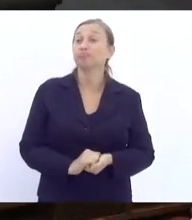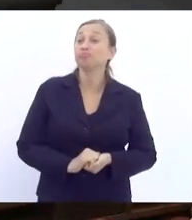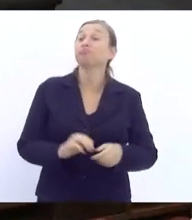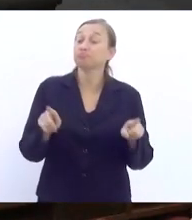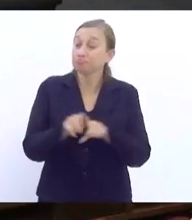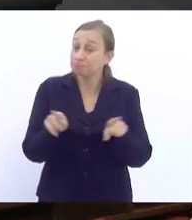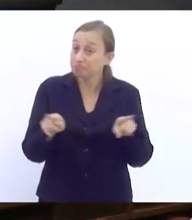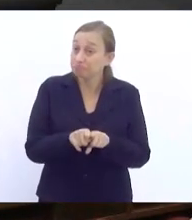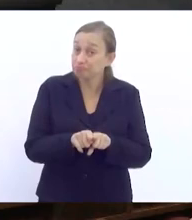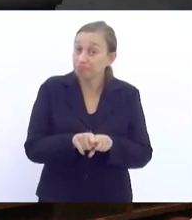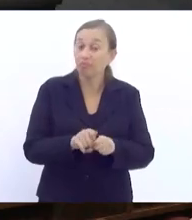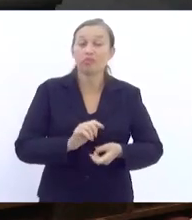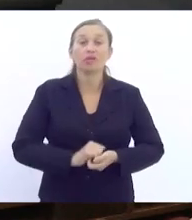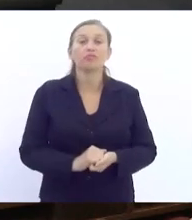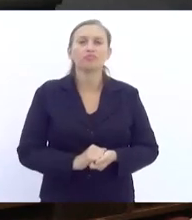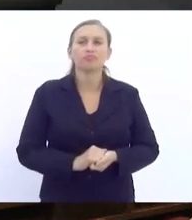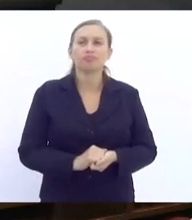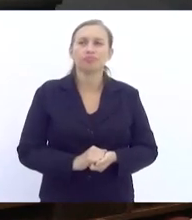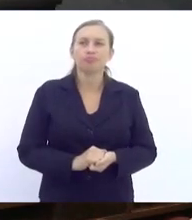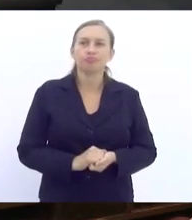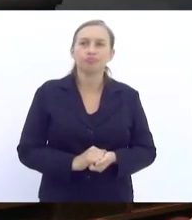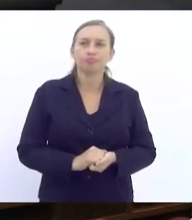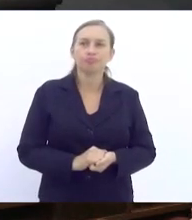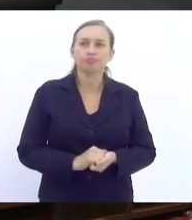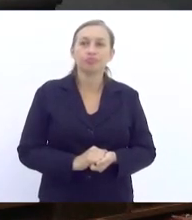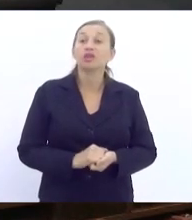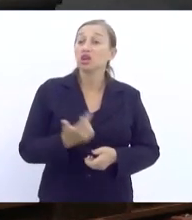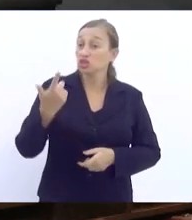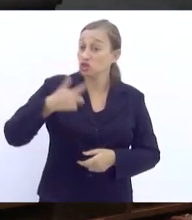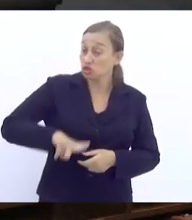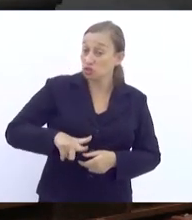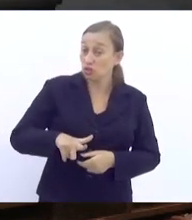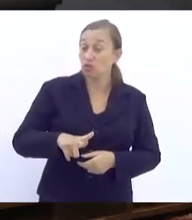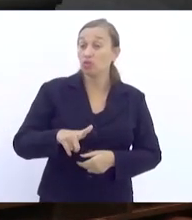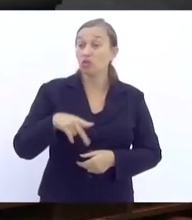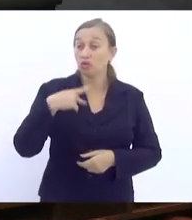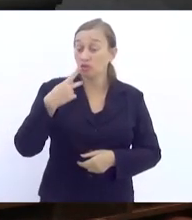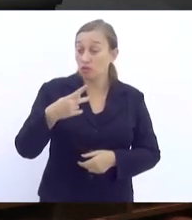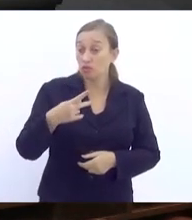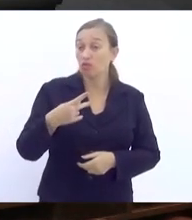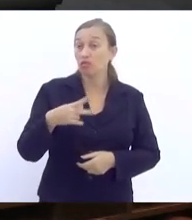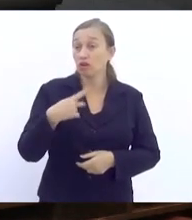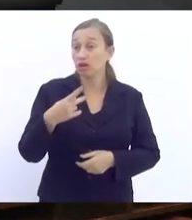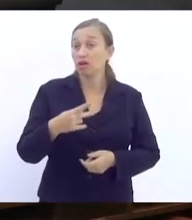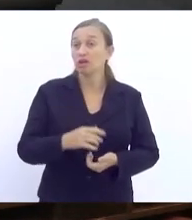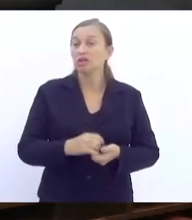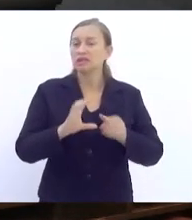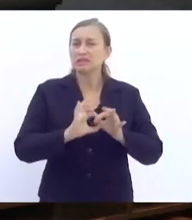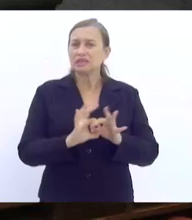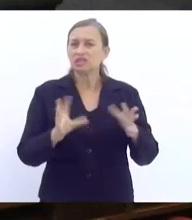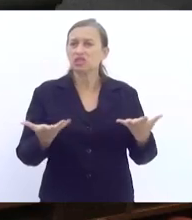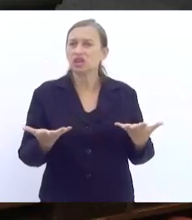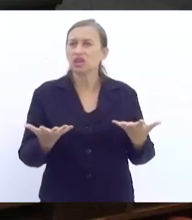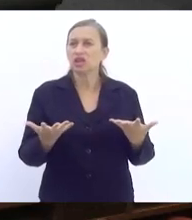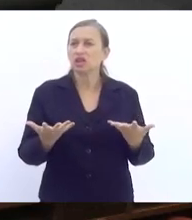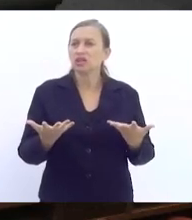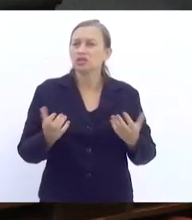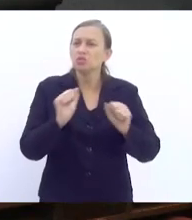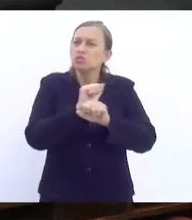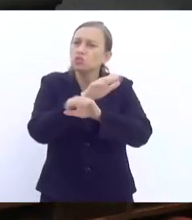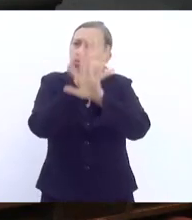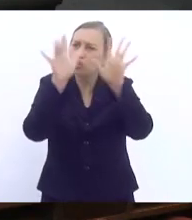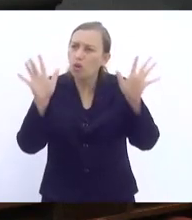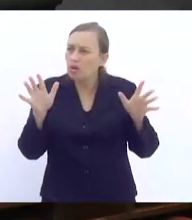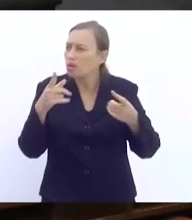Também é... Mais uma vez foi reforçado isso, nós deixarmos isso claro,